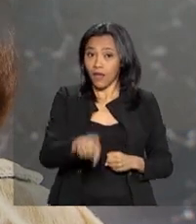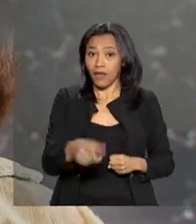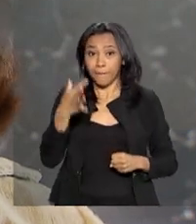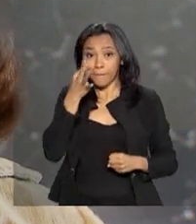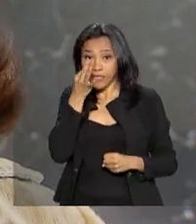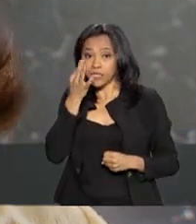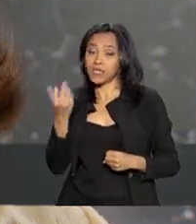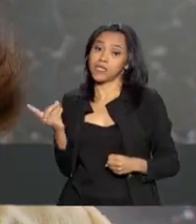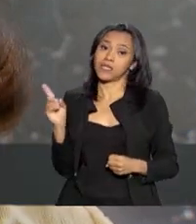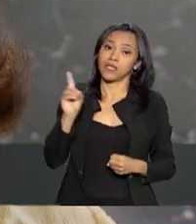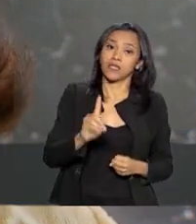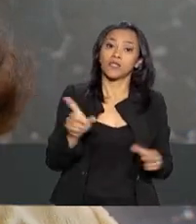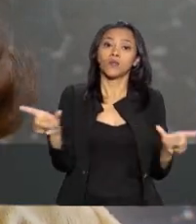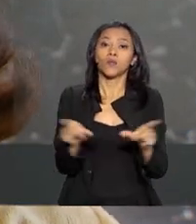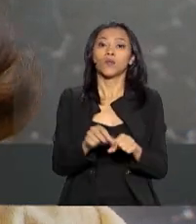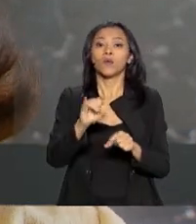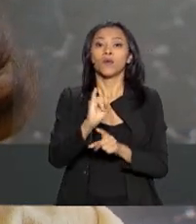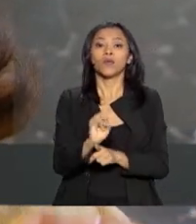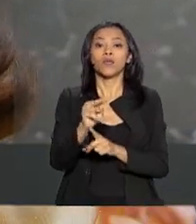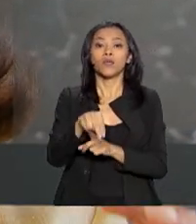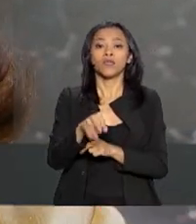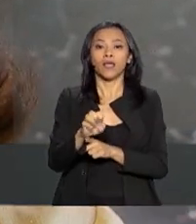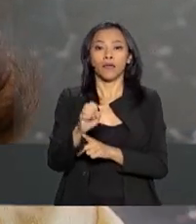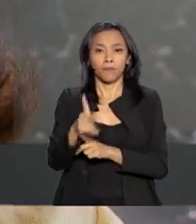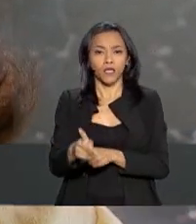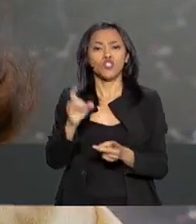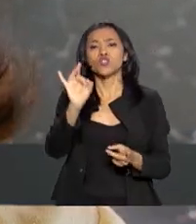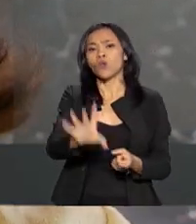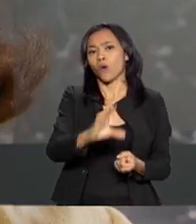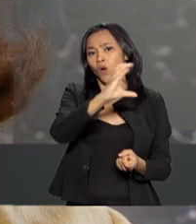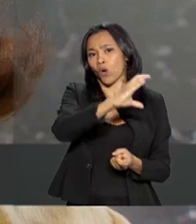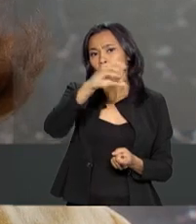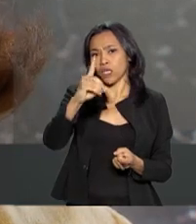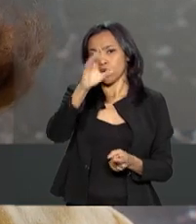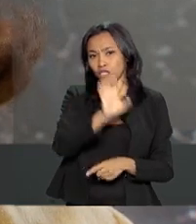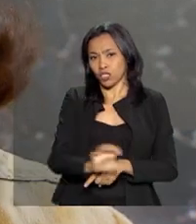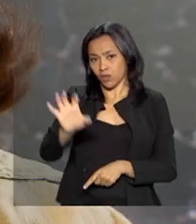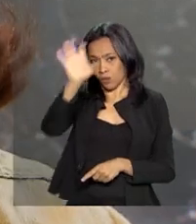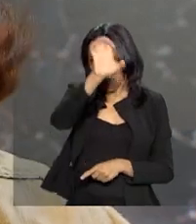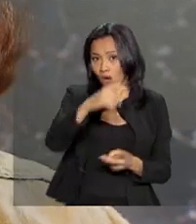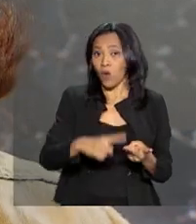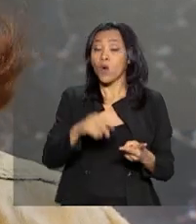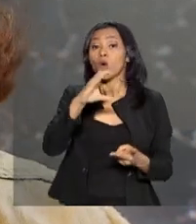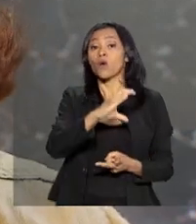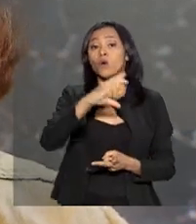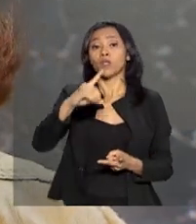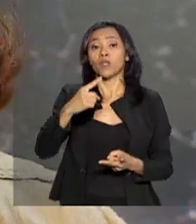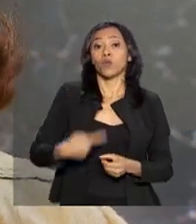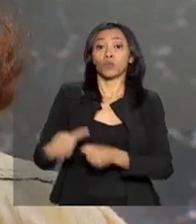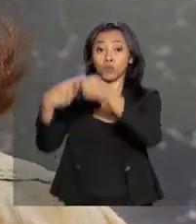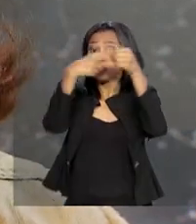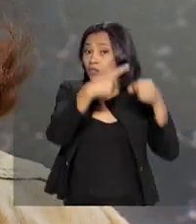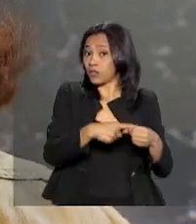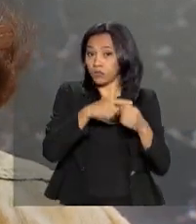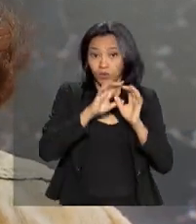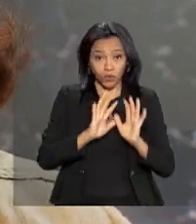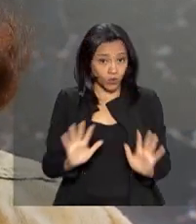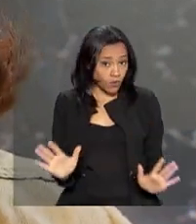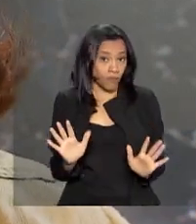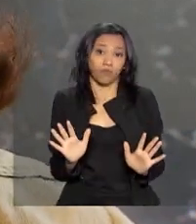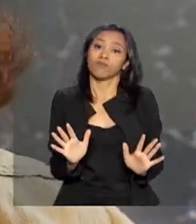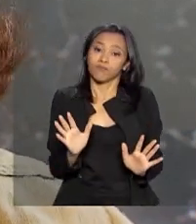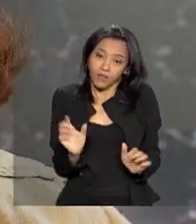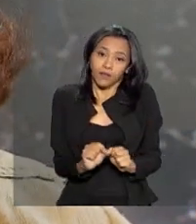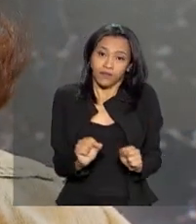e da equipe especializada do consórcio-aplicador apenas o coordenador estadual, o coordenador do município e no Distrito Federal, coordenadores de polo de